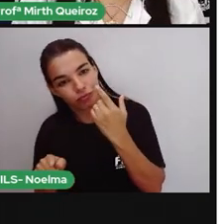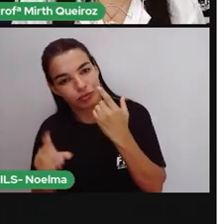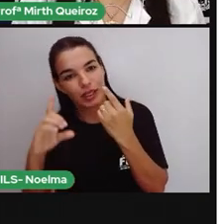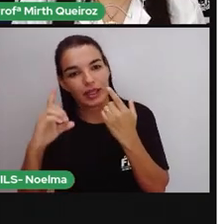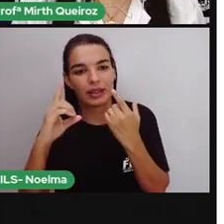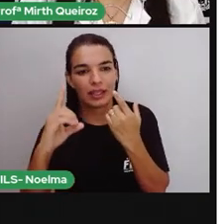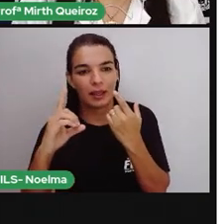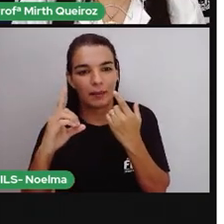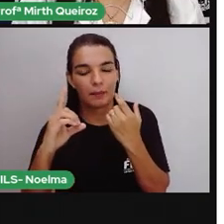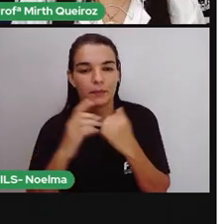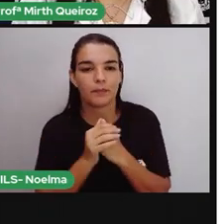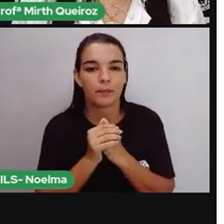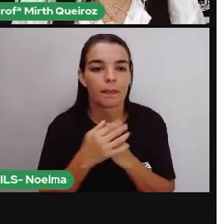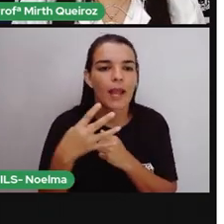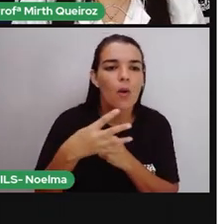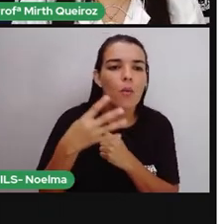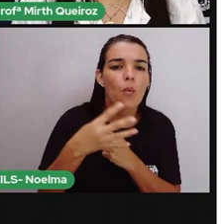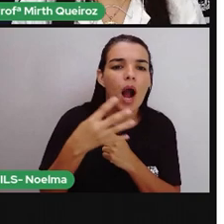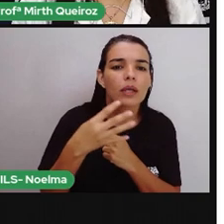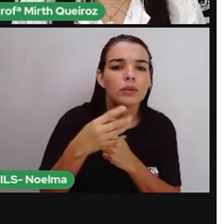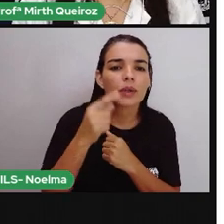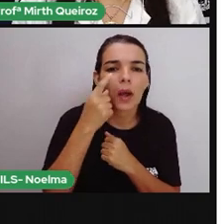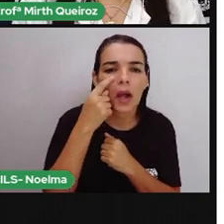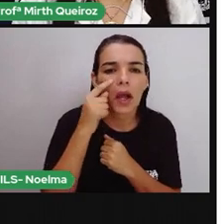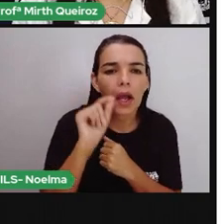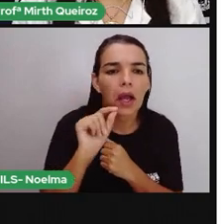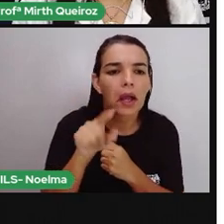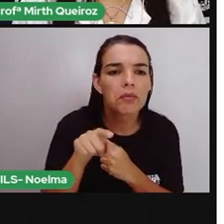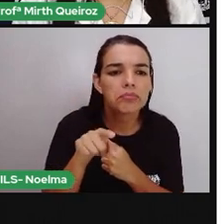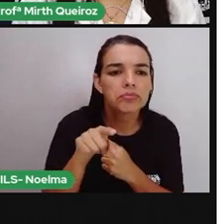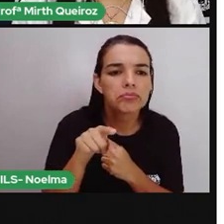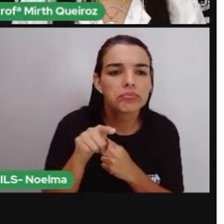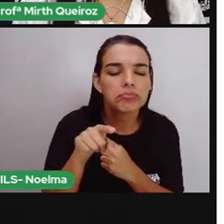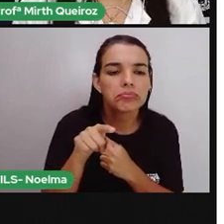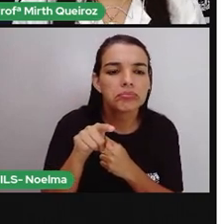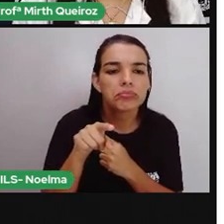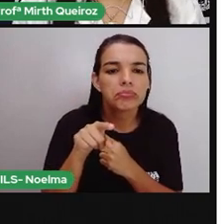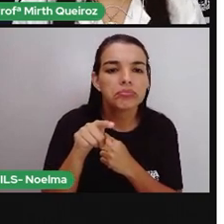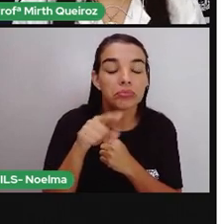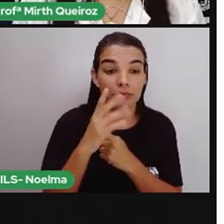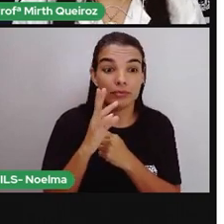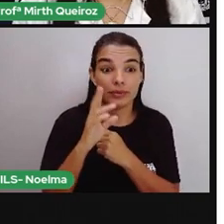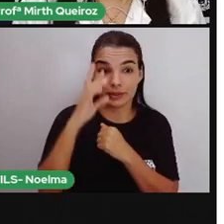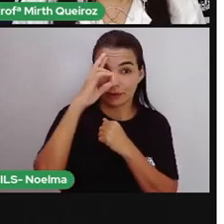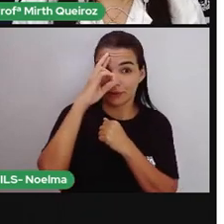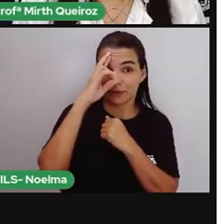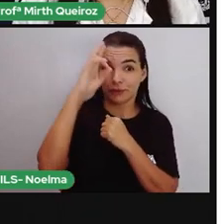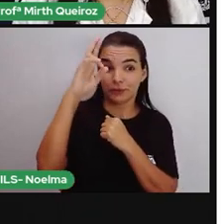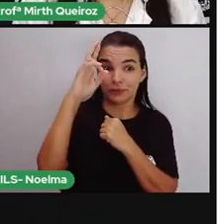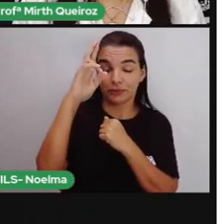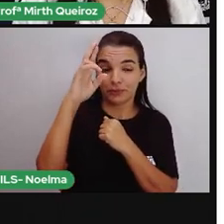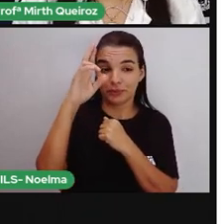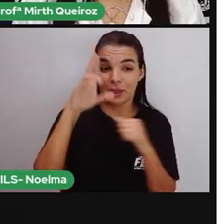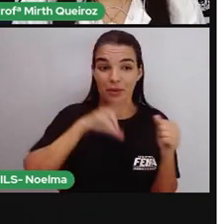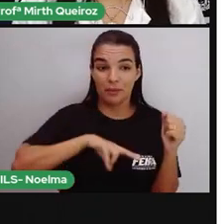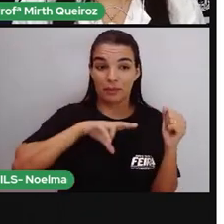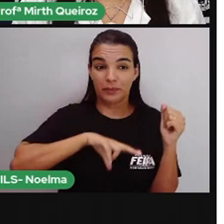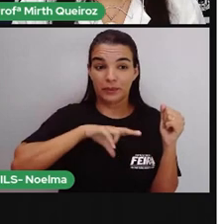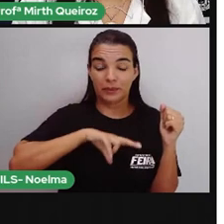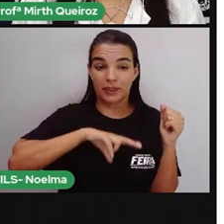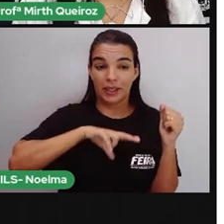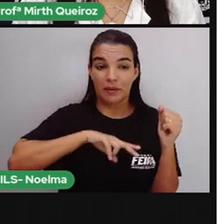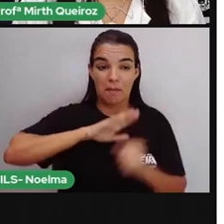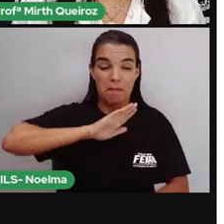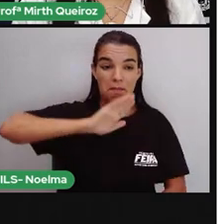Aí o quatro, nós temos a espície de D. Pedro I, né? Proclamador da